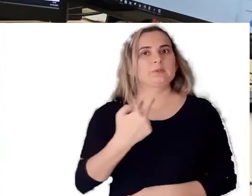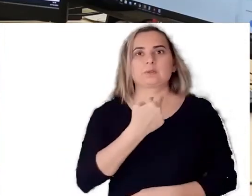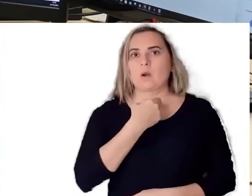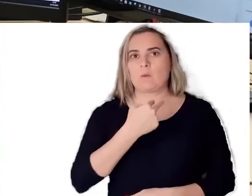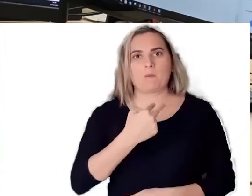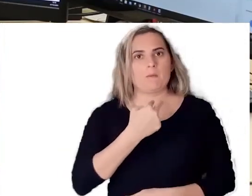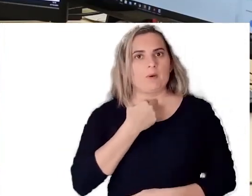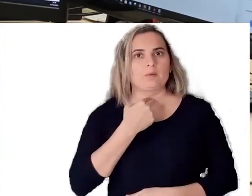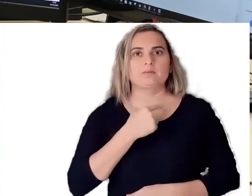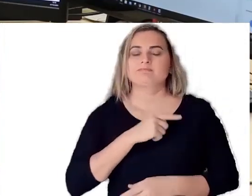vai ter a quitação eleitoral.